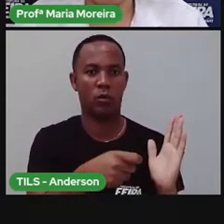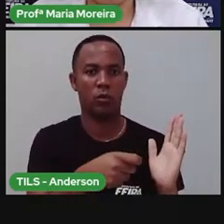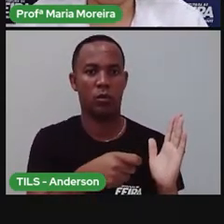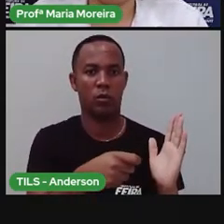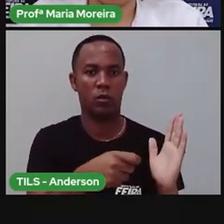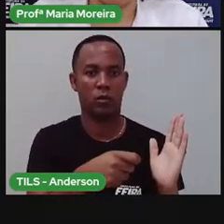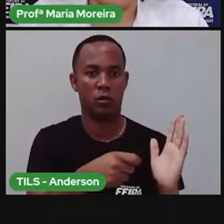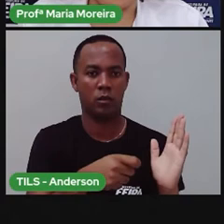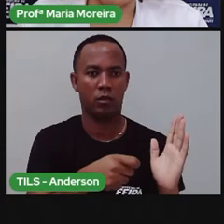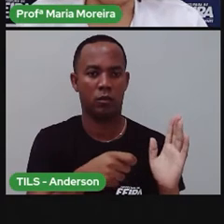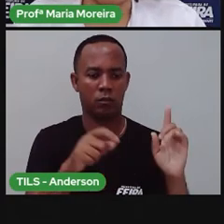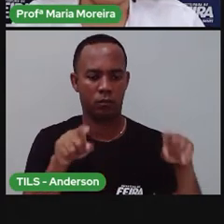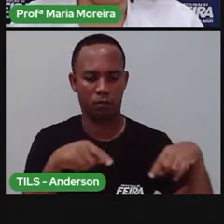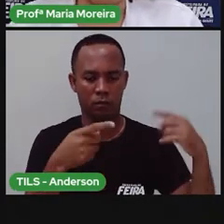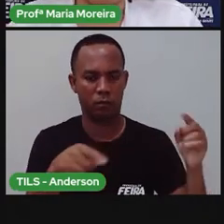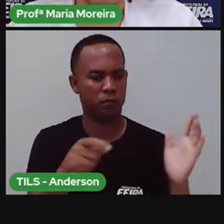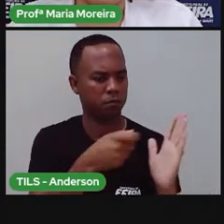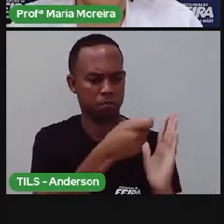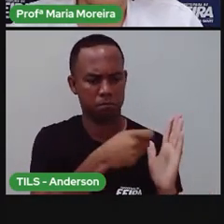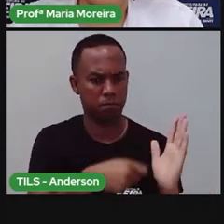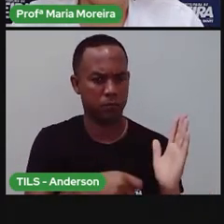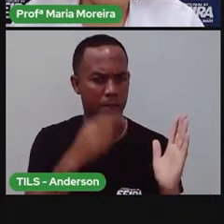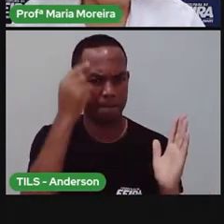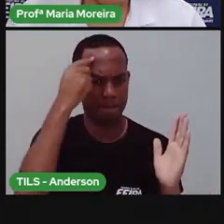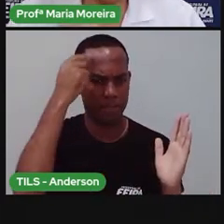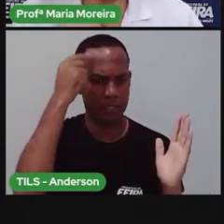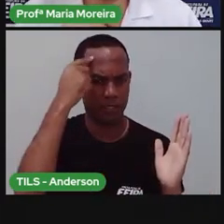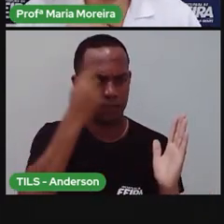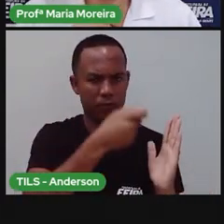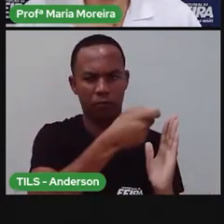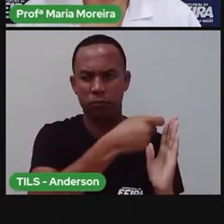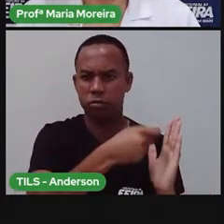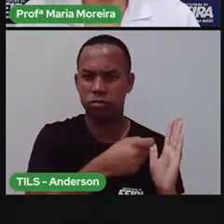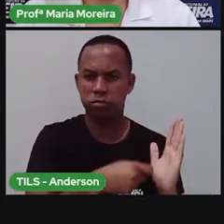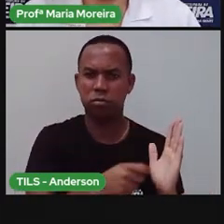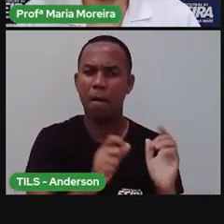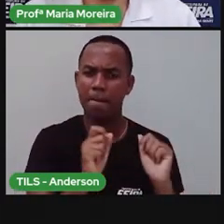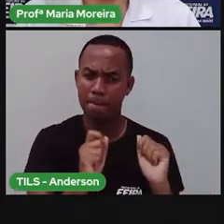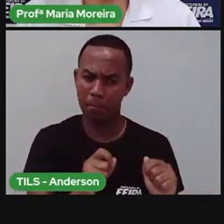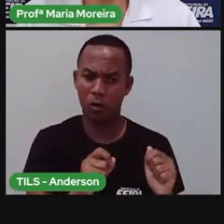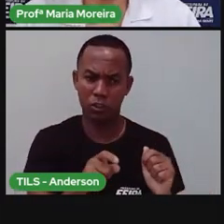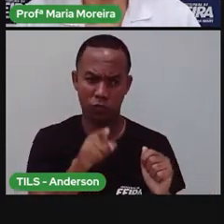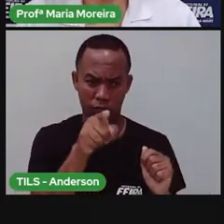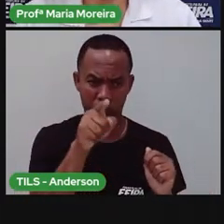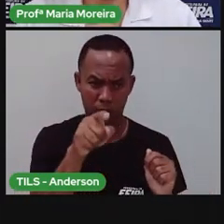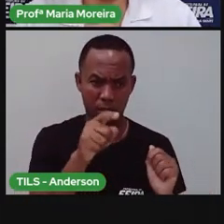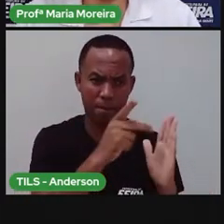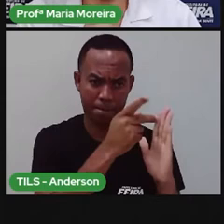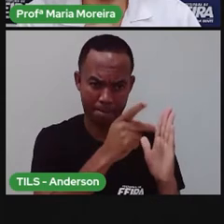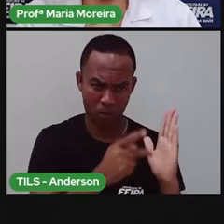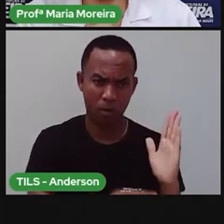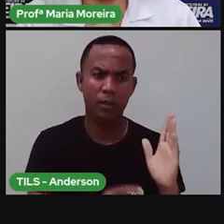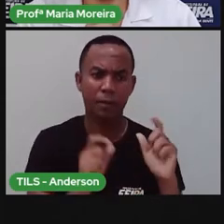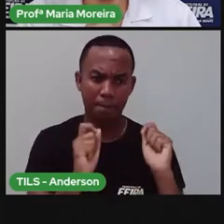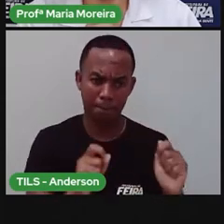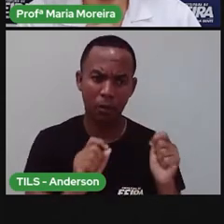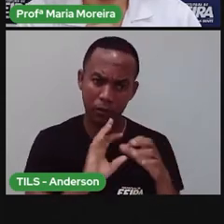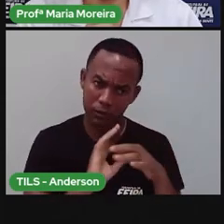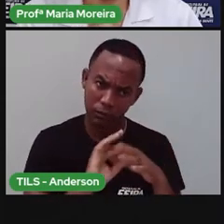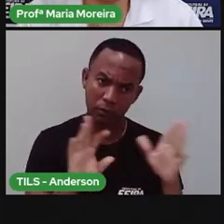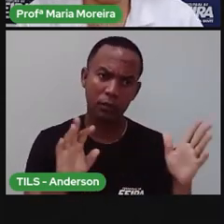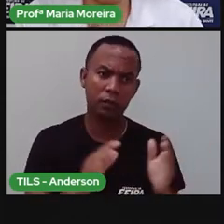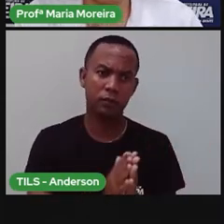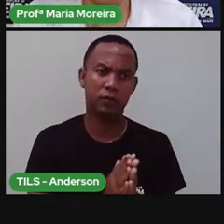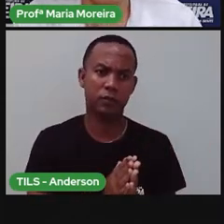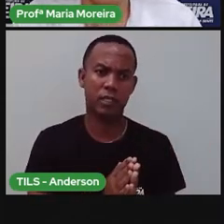usar o quê? A criatividade. Então, eu posso ser um poeta? Posso? Posso.